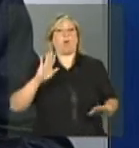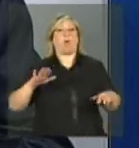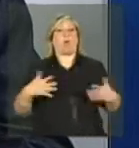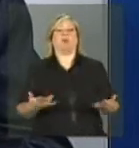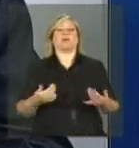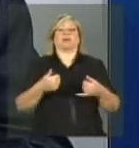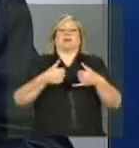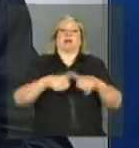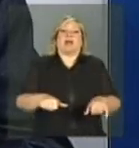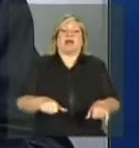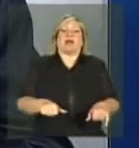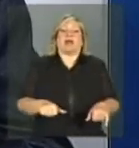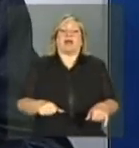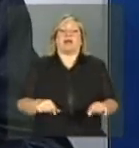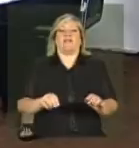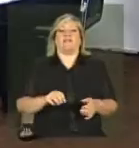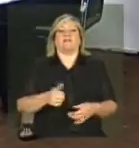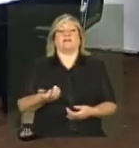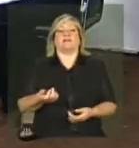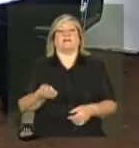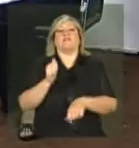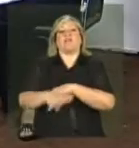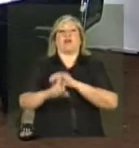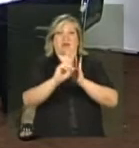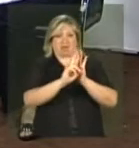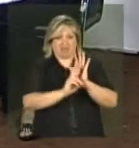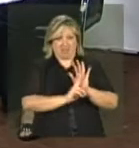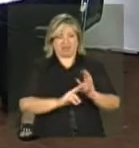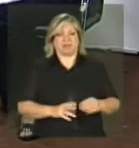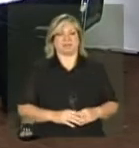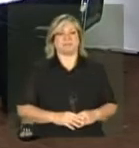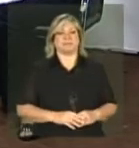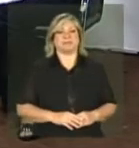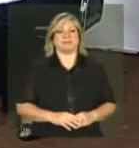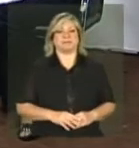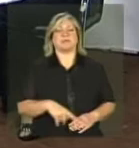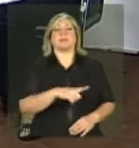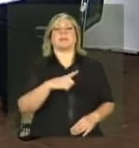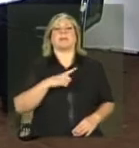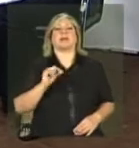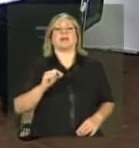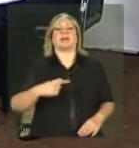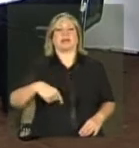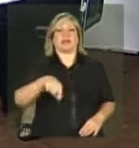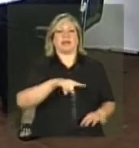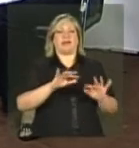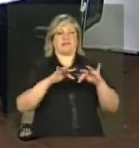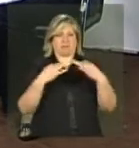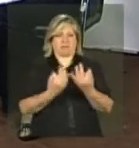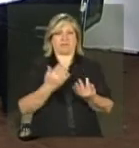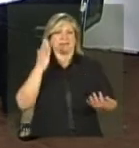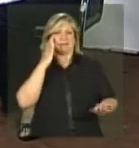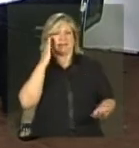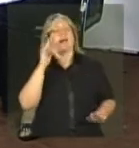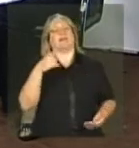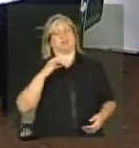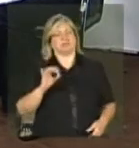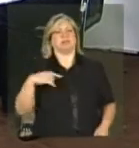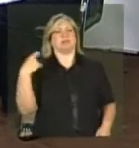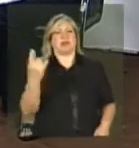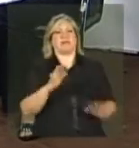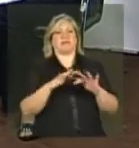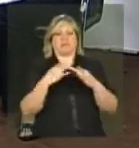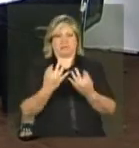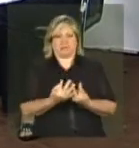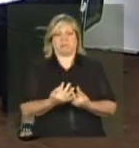que eu mencionei. É ela perceber que ela faz parte desse grupo, que precisa de uma regularização de Mas